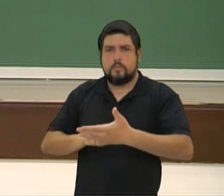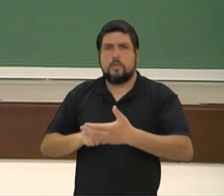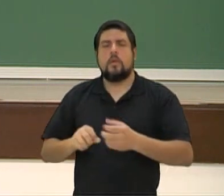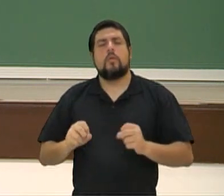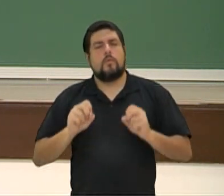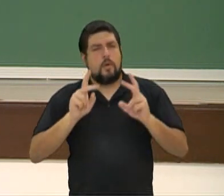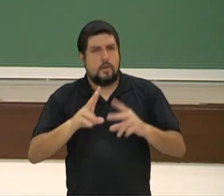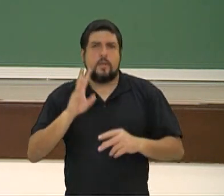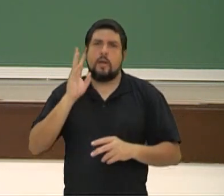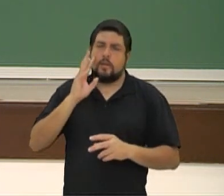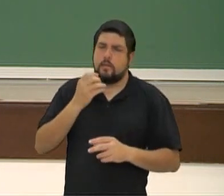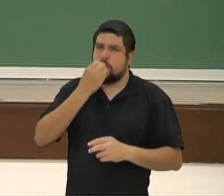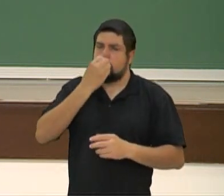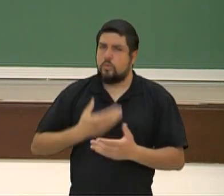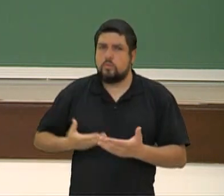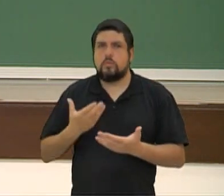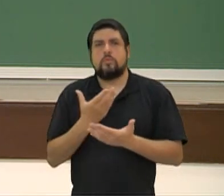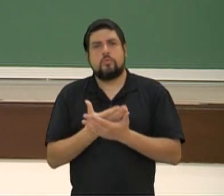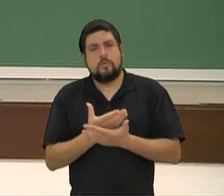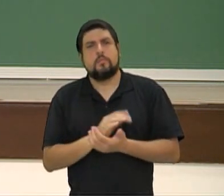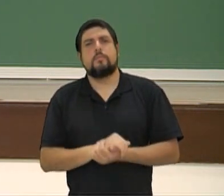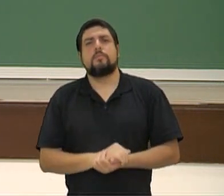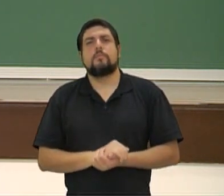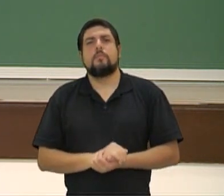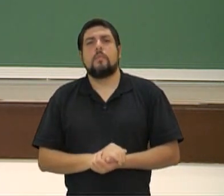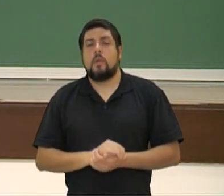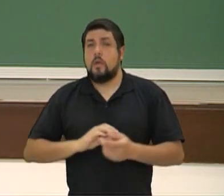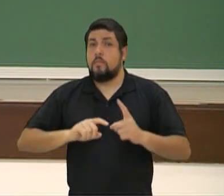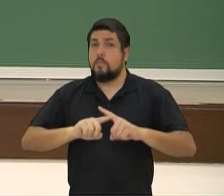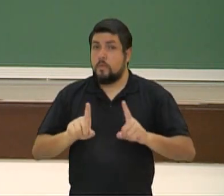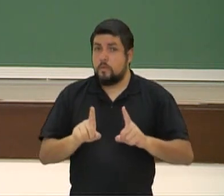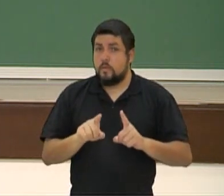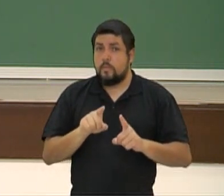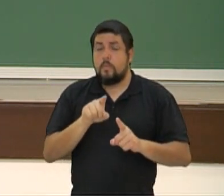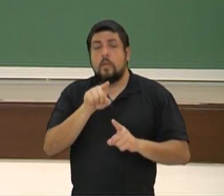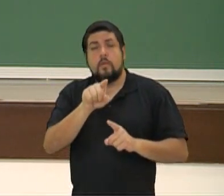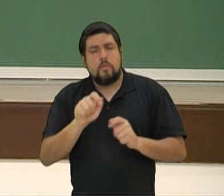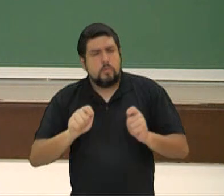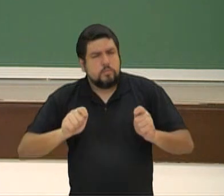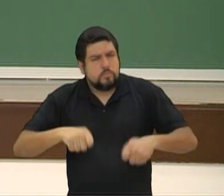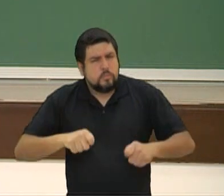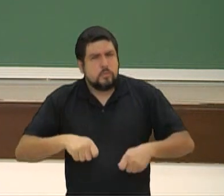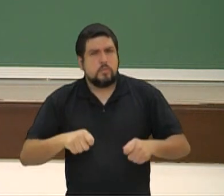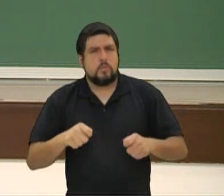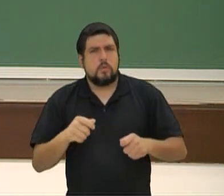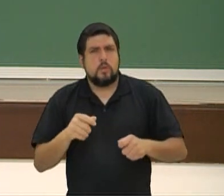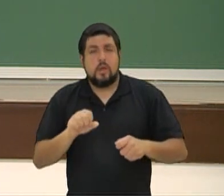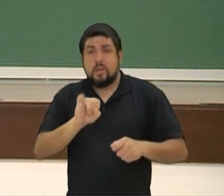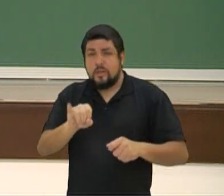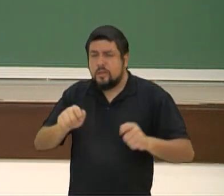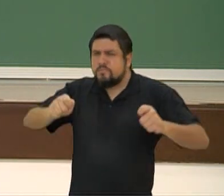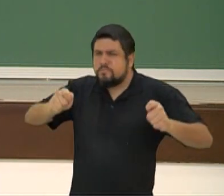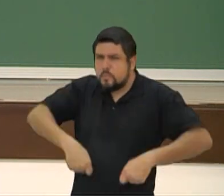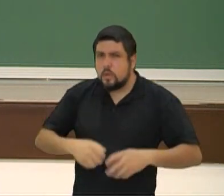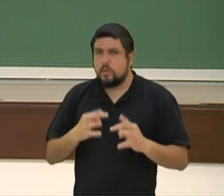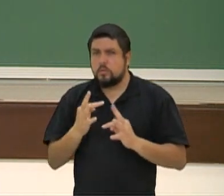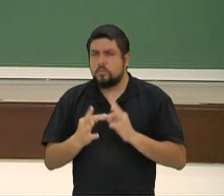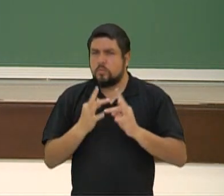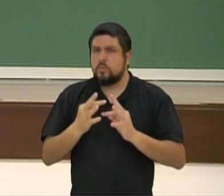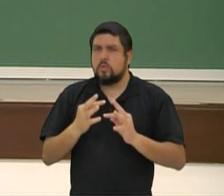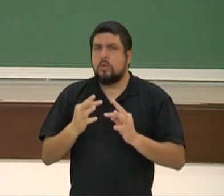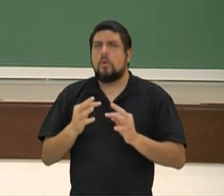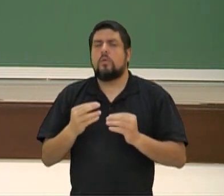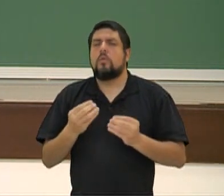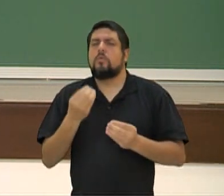né? Legal, está estudando certinho, mas nada impede, se você pode, se você tem acesso, se você condições tecnológicas, de conhecer o